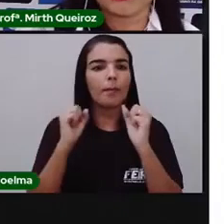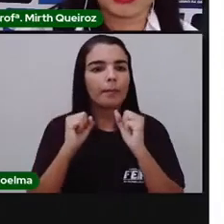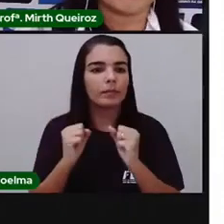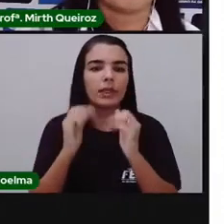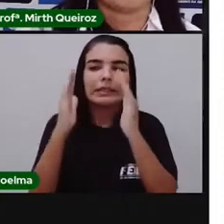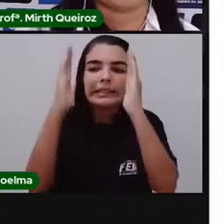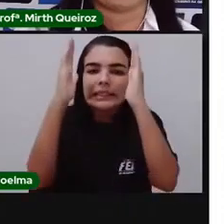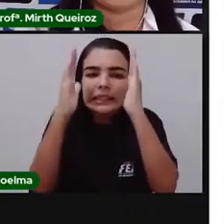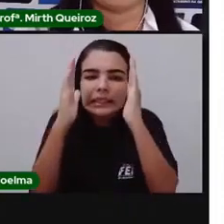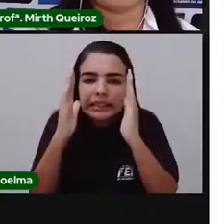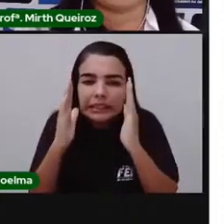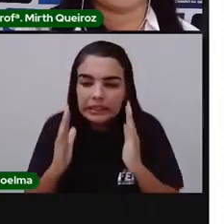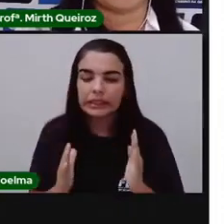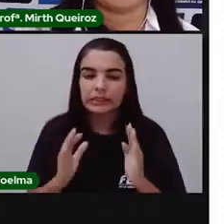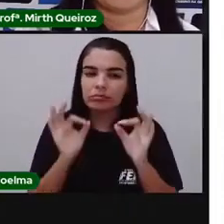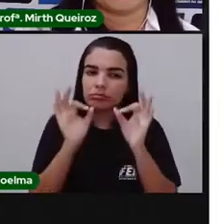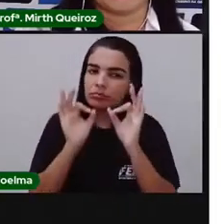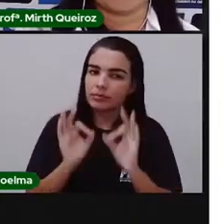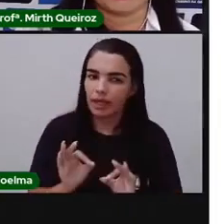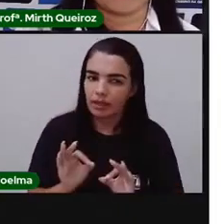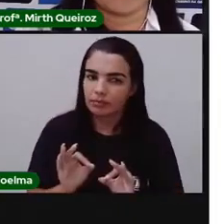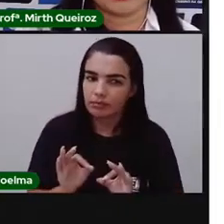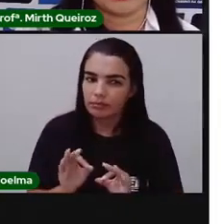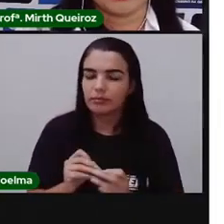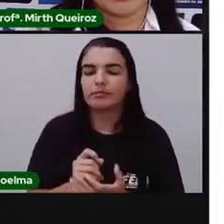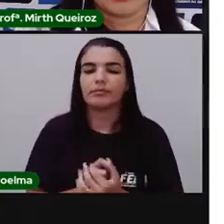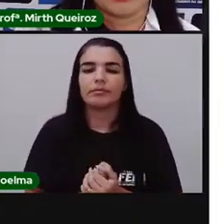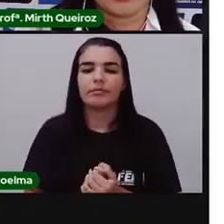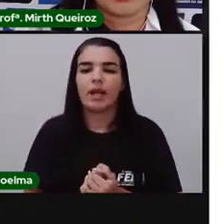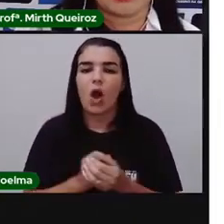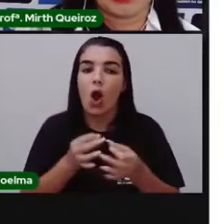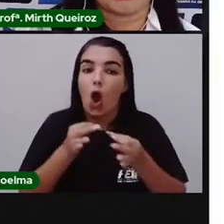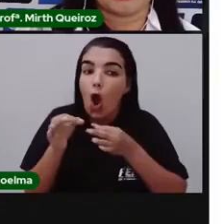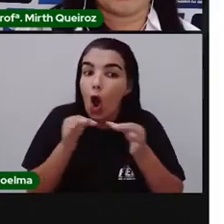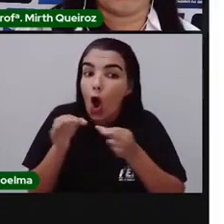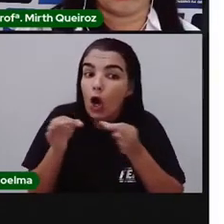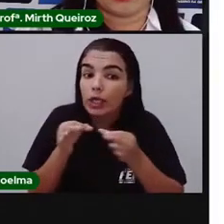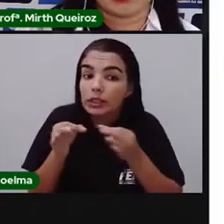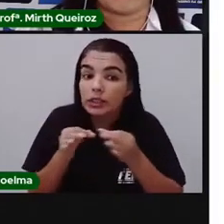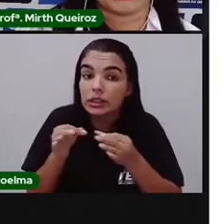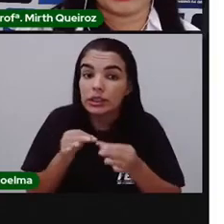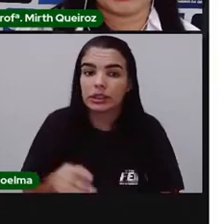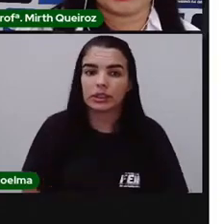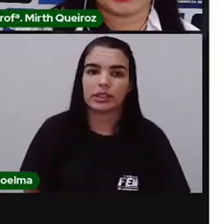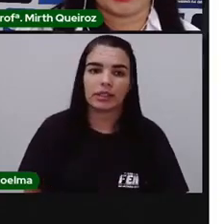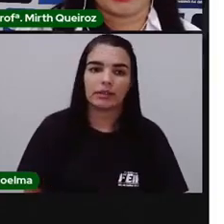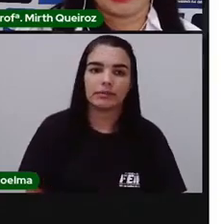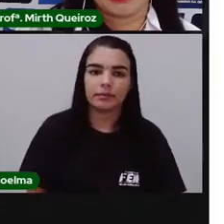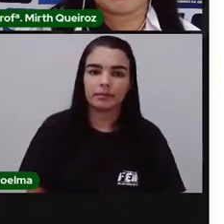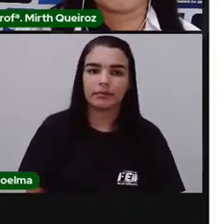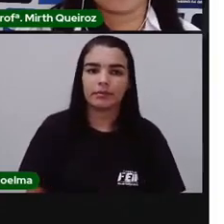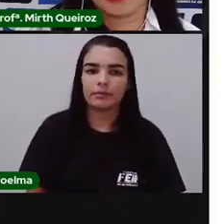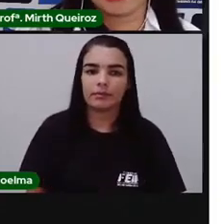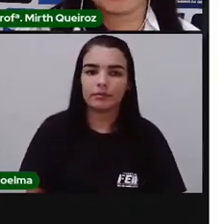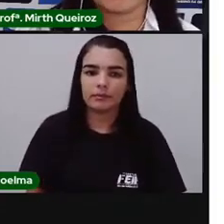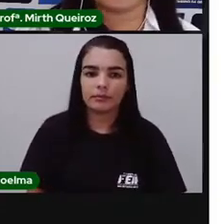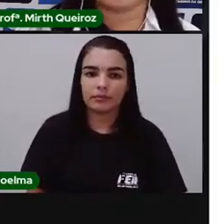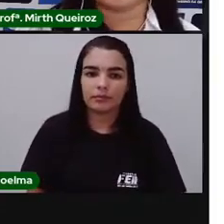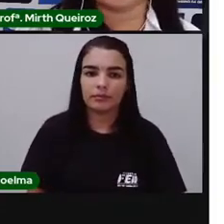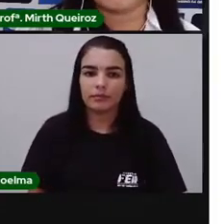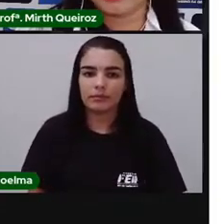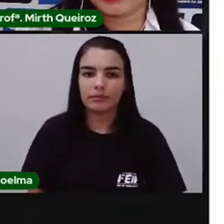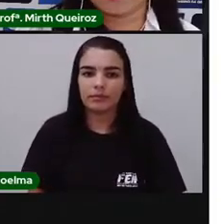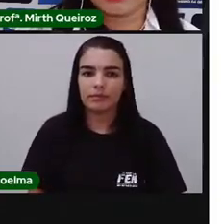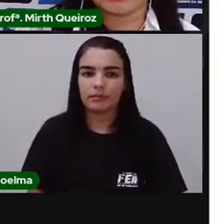enfeitadinho, né? Ela pode vir de forma diferente, mas que fica aqui, ó, à direita. Essa margem